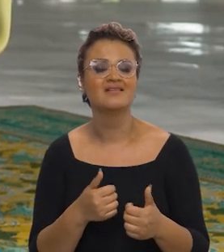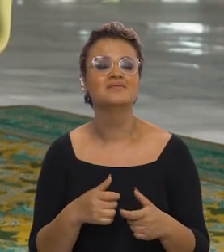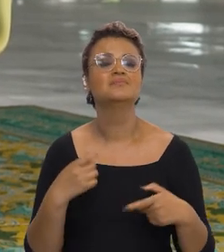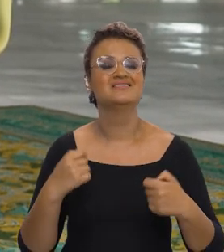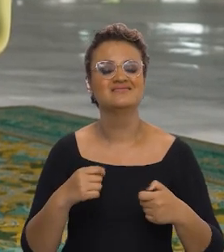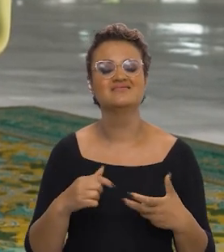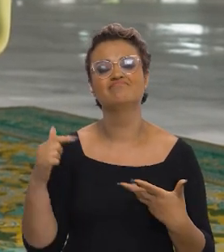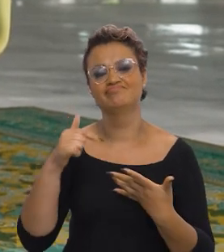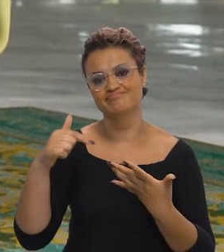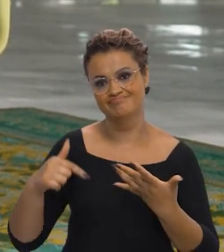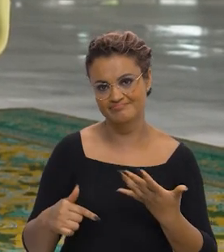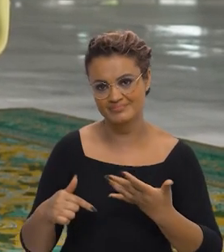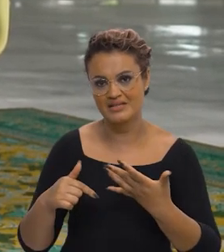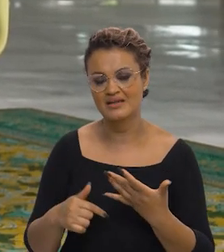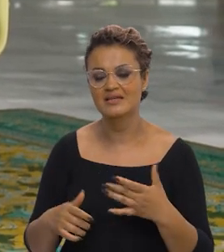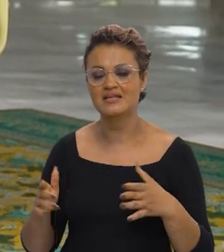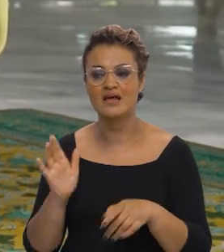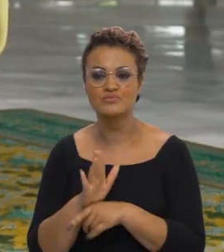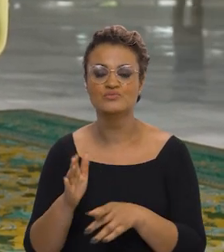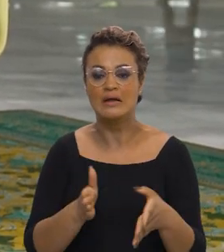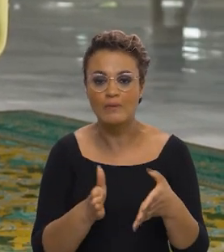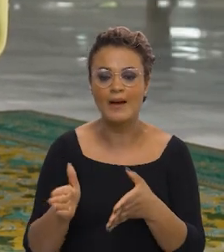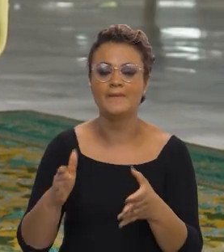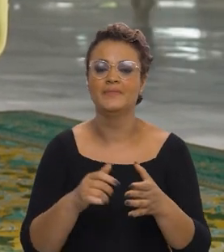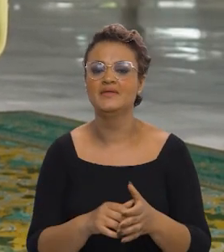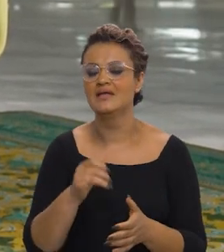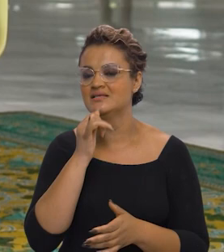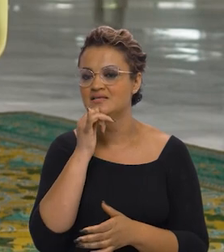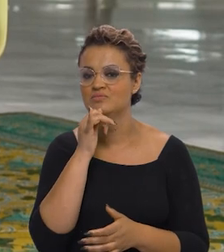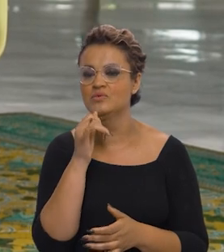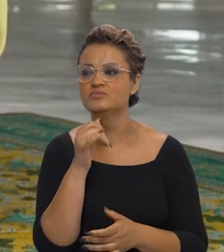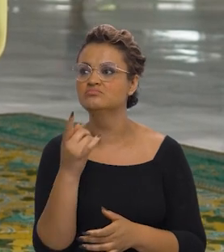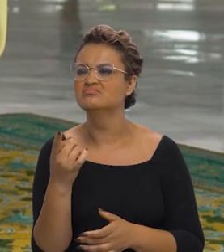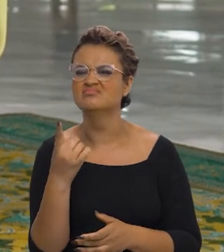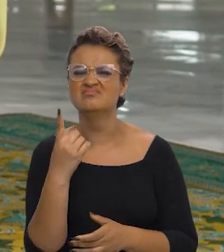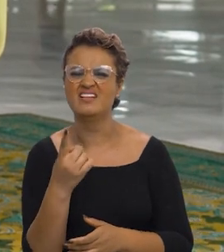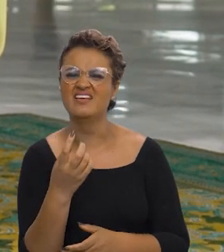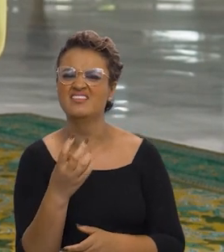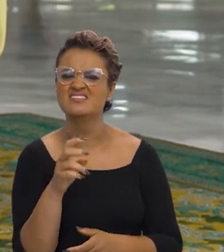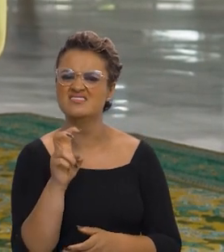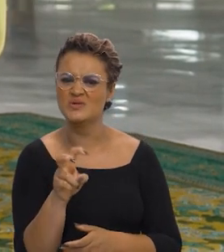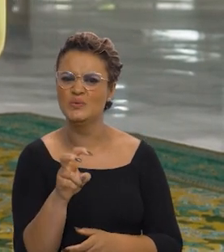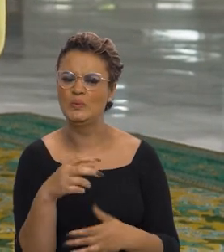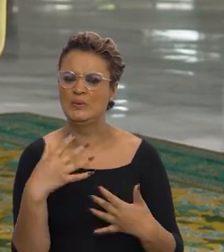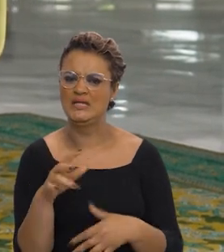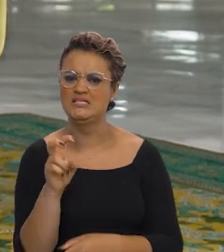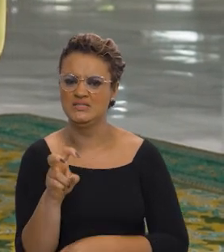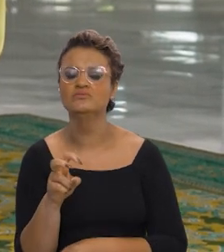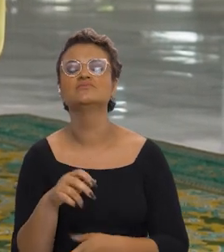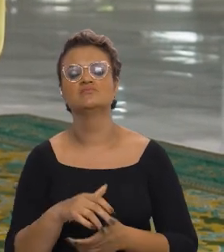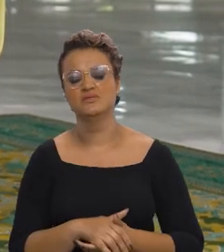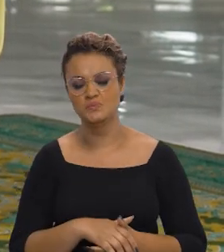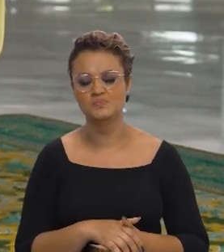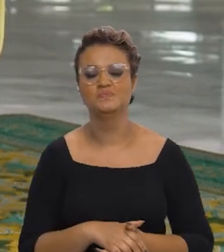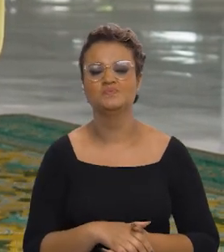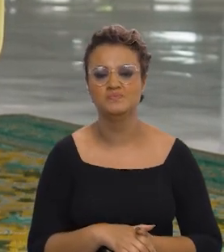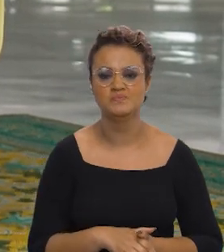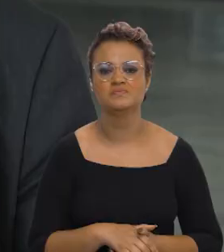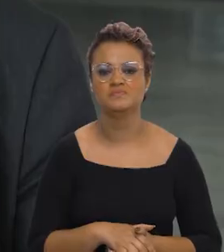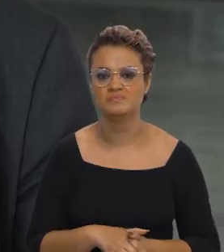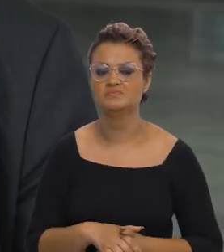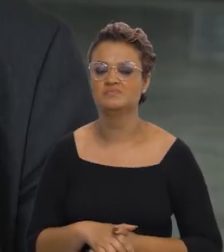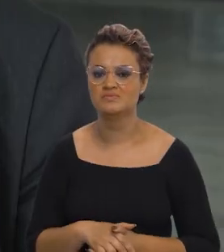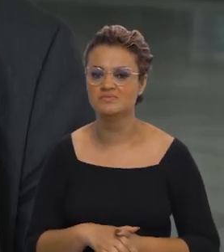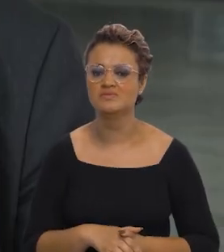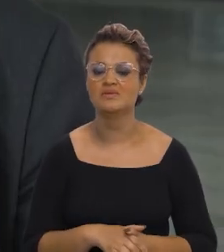você precisa ter algumas medidas que viabilizem essas obras, como financiamento, crédito... conjuntos. Cinco grandes conjuntos que